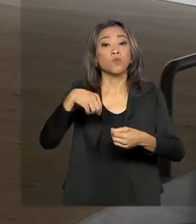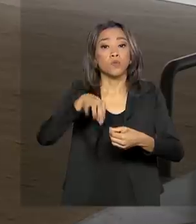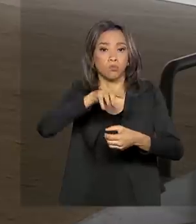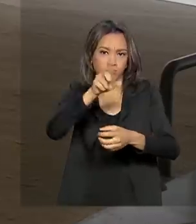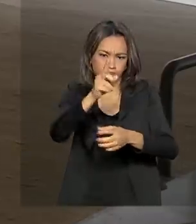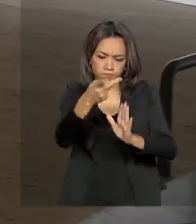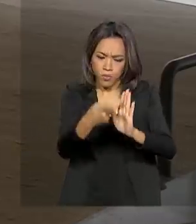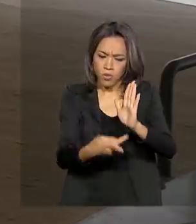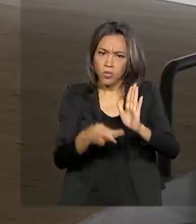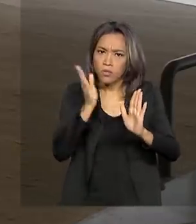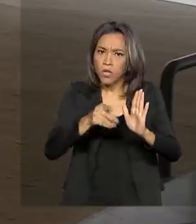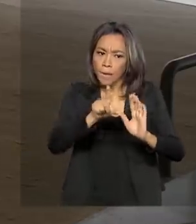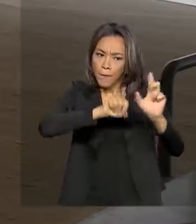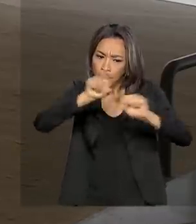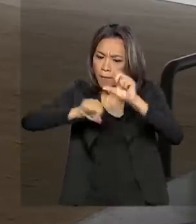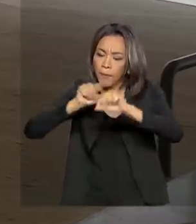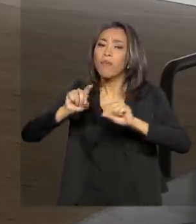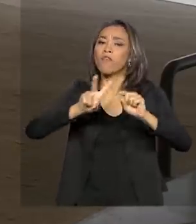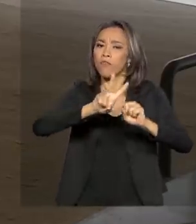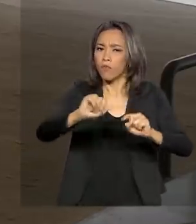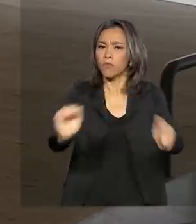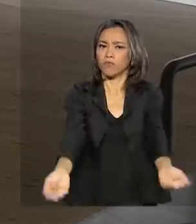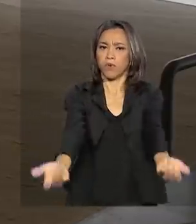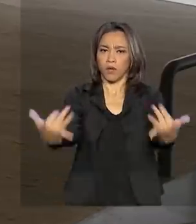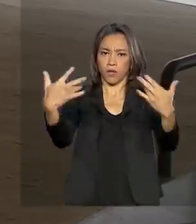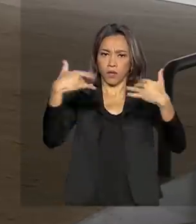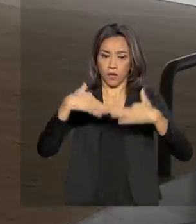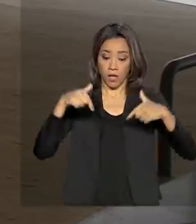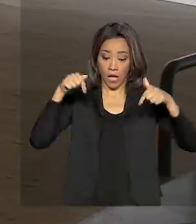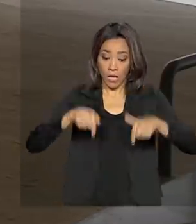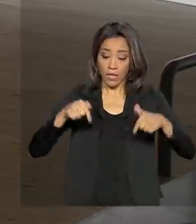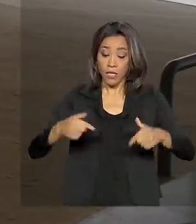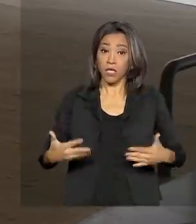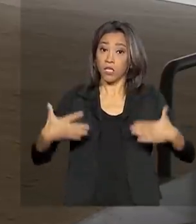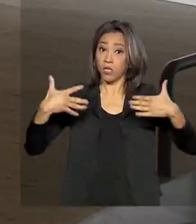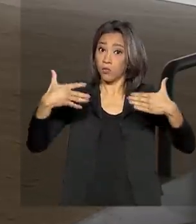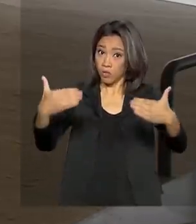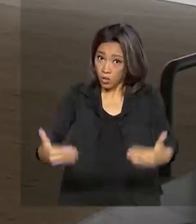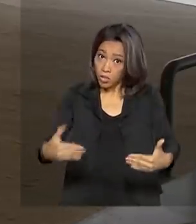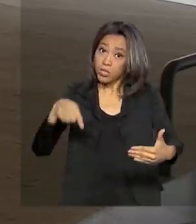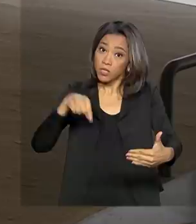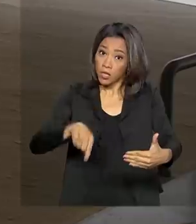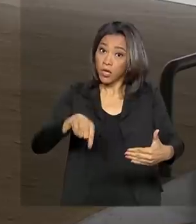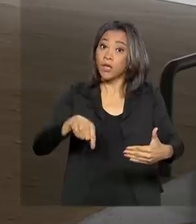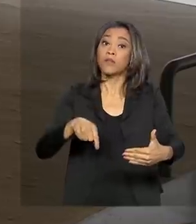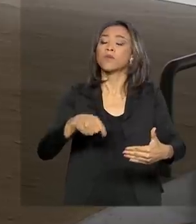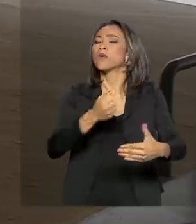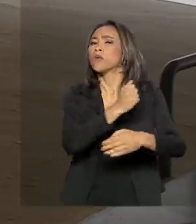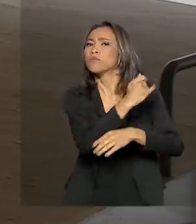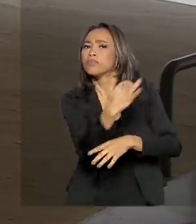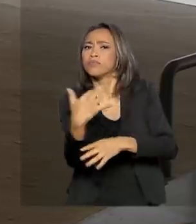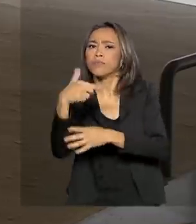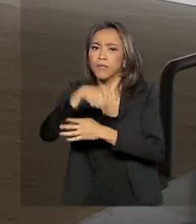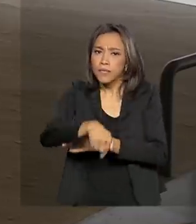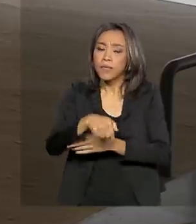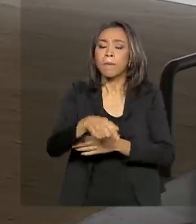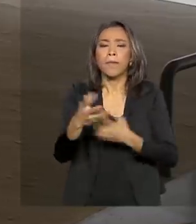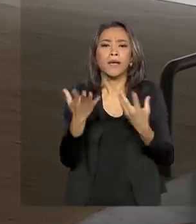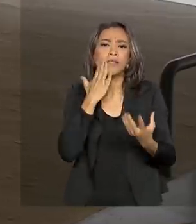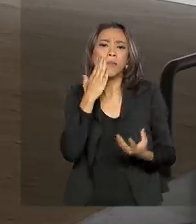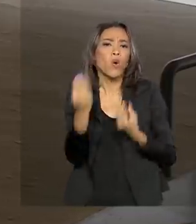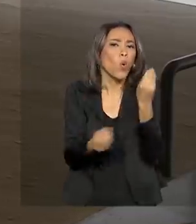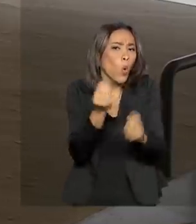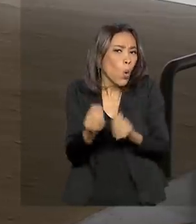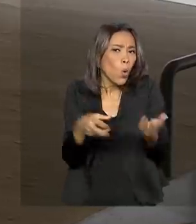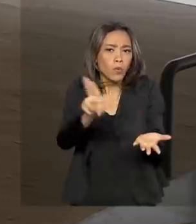vão se reunir aqui em Brasília, no Ministério do Meio Ambiente, para passar por um treinamento para aplicação desses recursos e